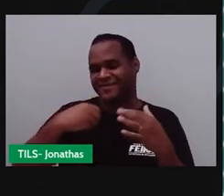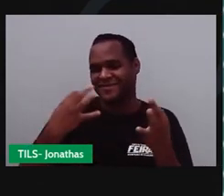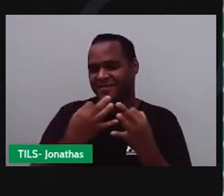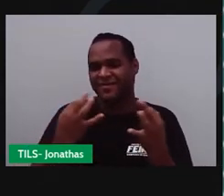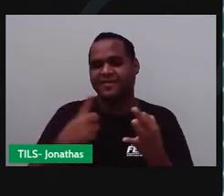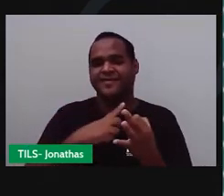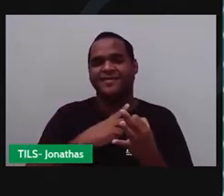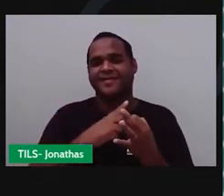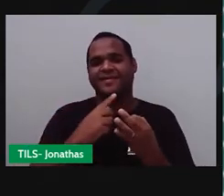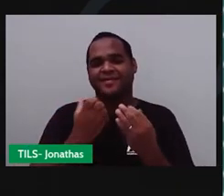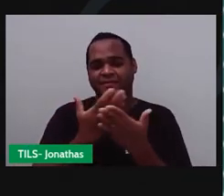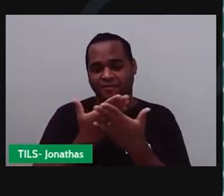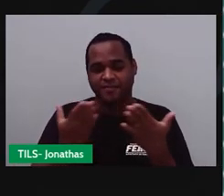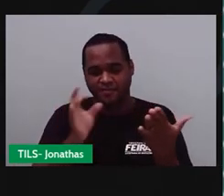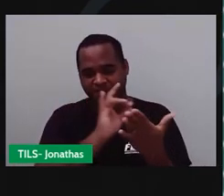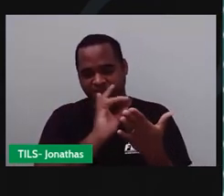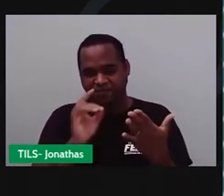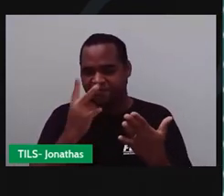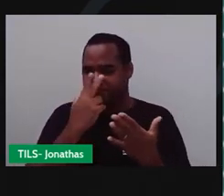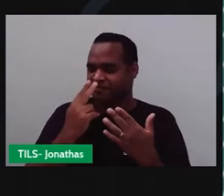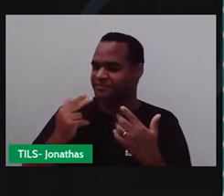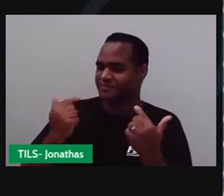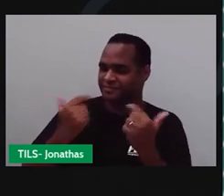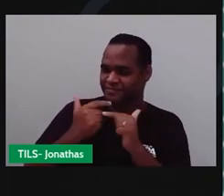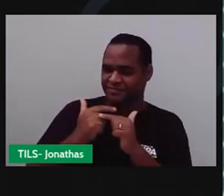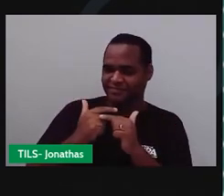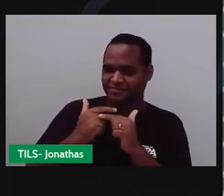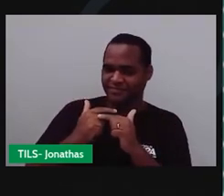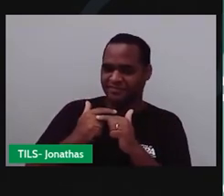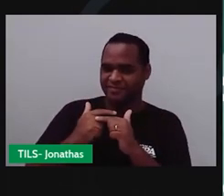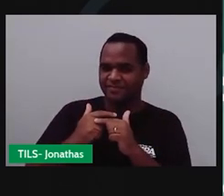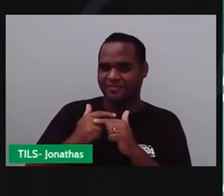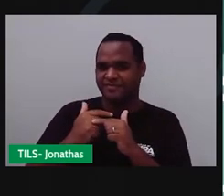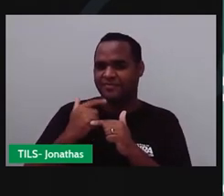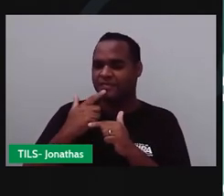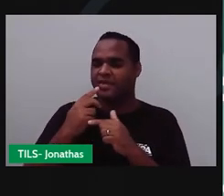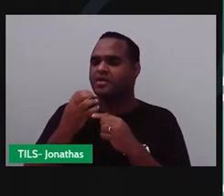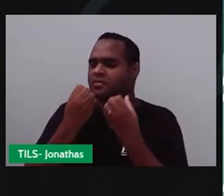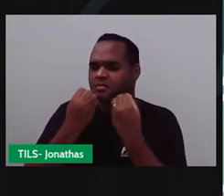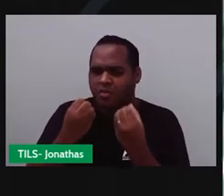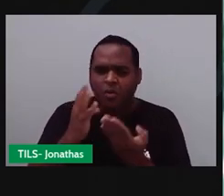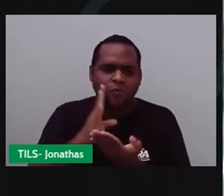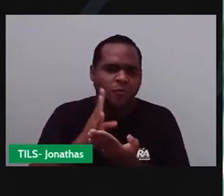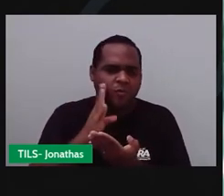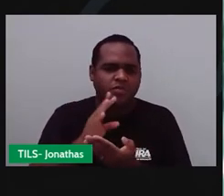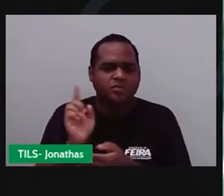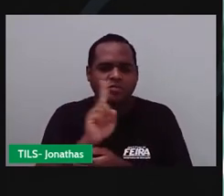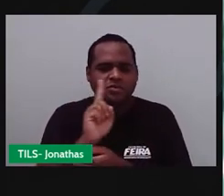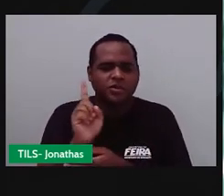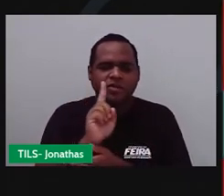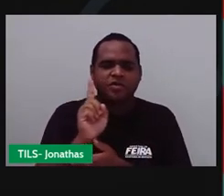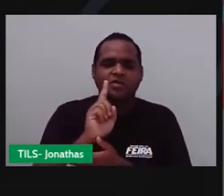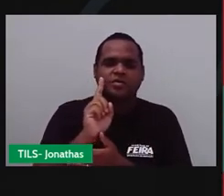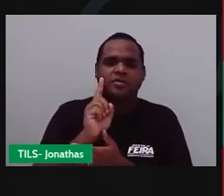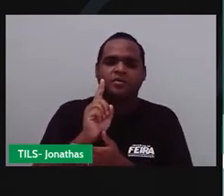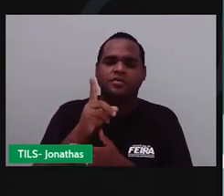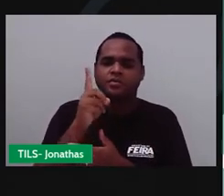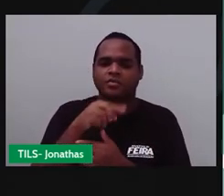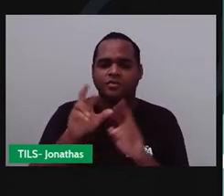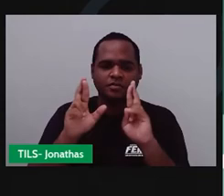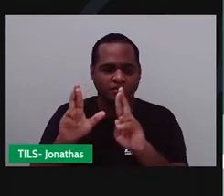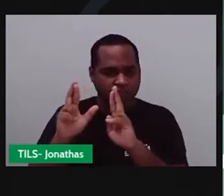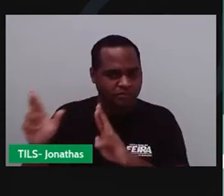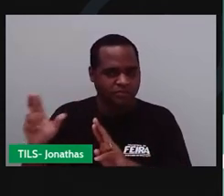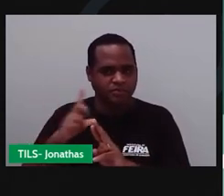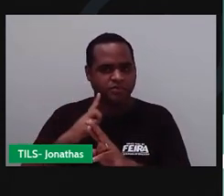concluir, isso que você acha graça em fazer, chama-se bullying e não é legal. Não é aceitável maltratar e